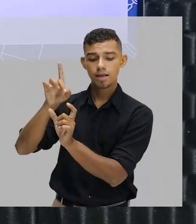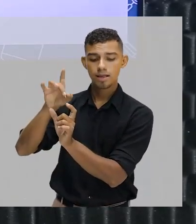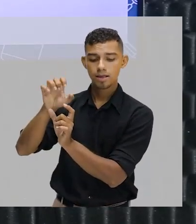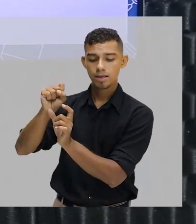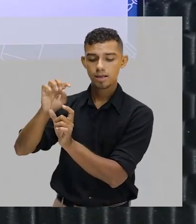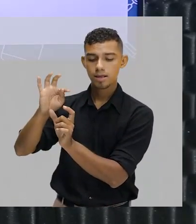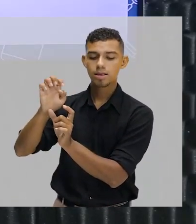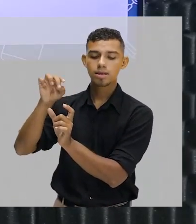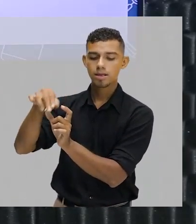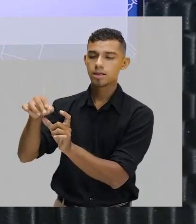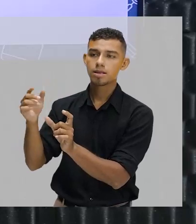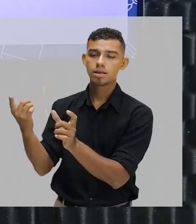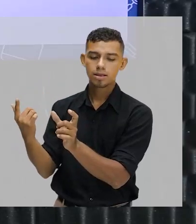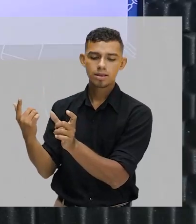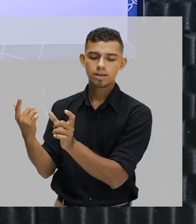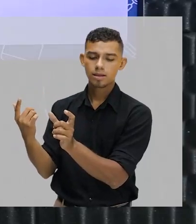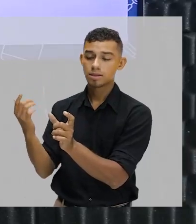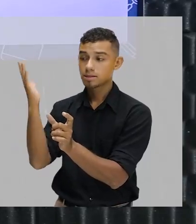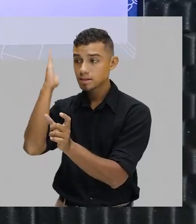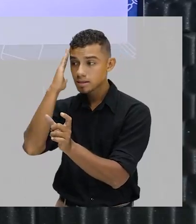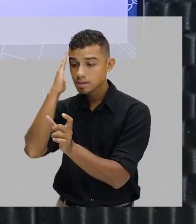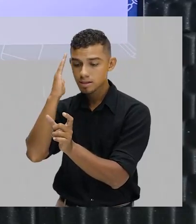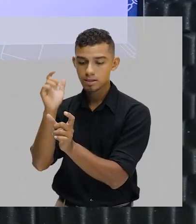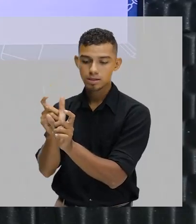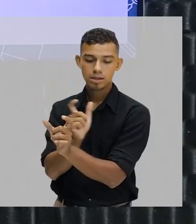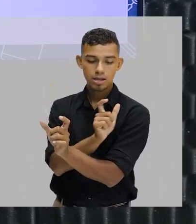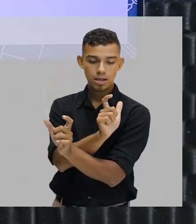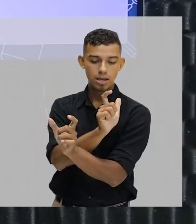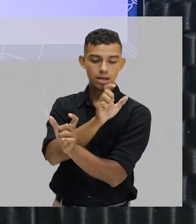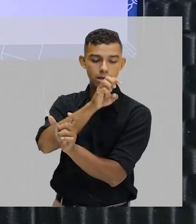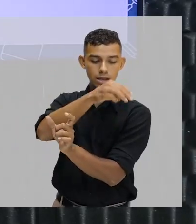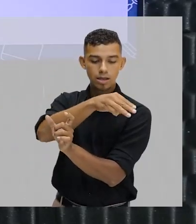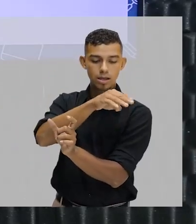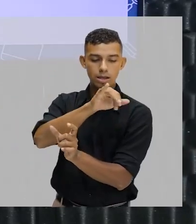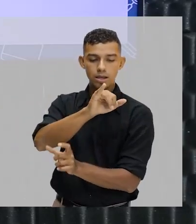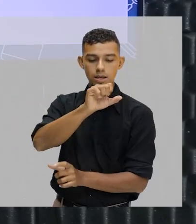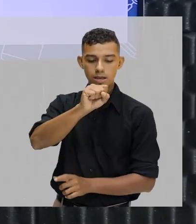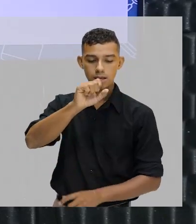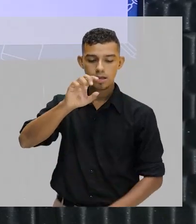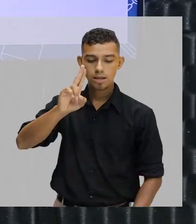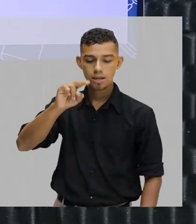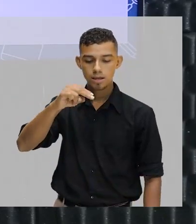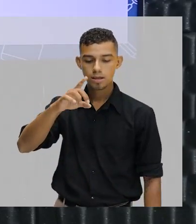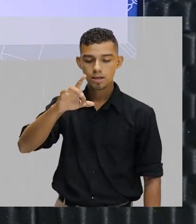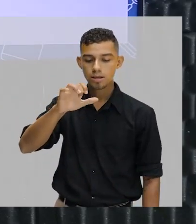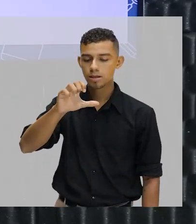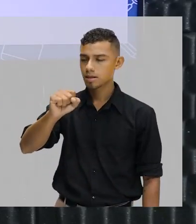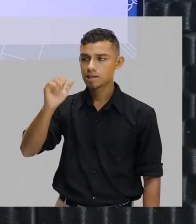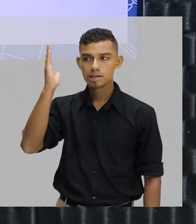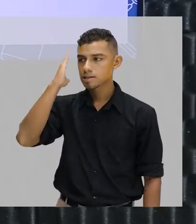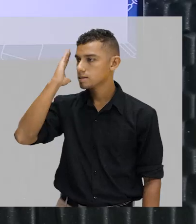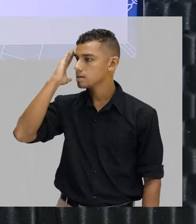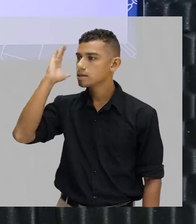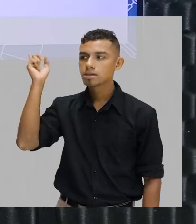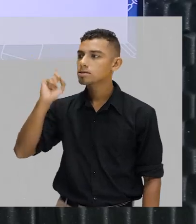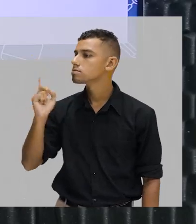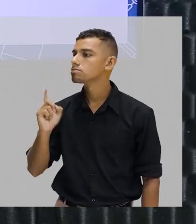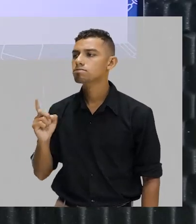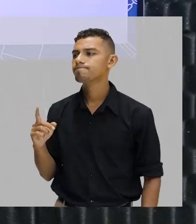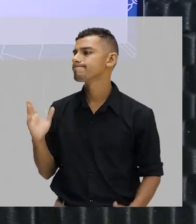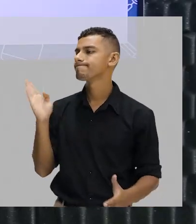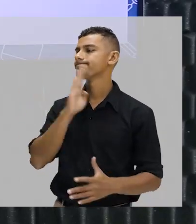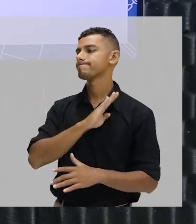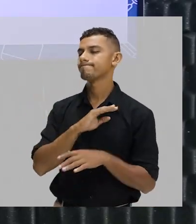Misunderstand é mal entender. Misunderstanding é o mal entendido. Tá bom? Então, quando você